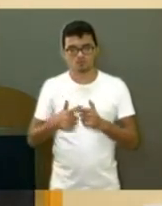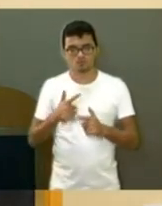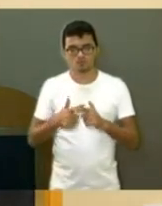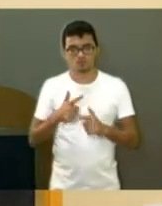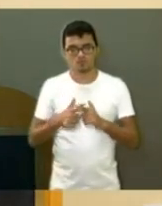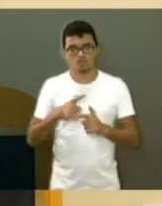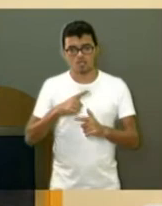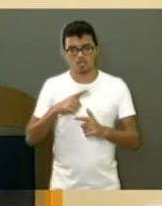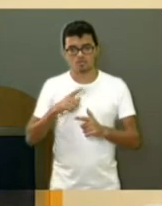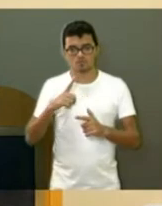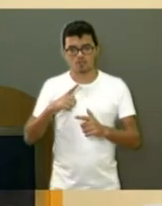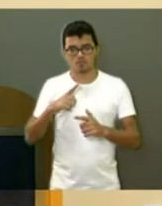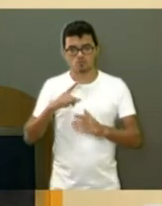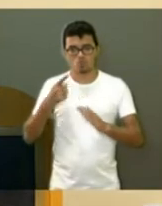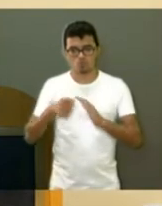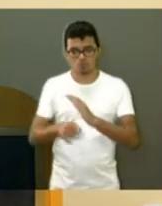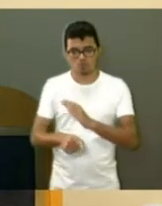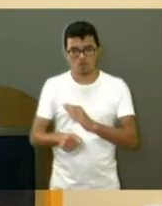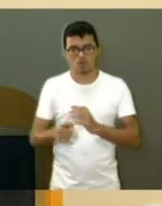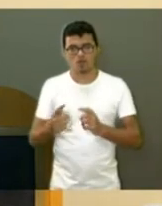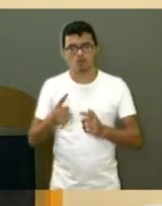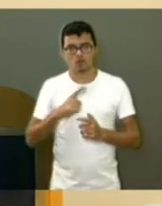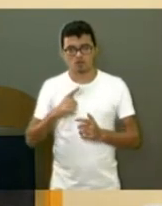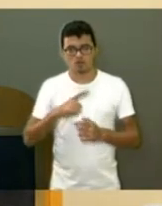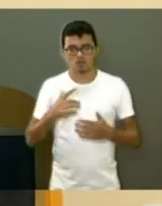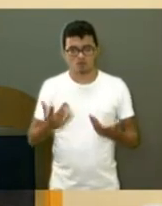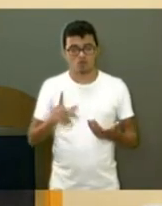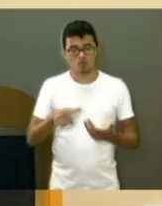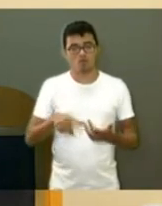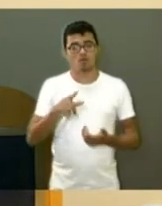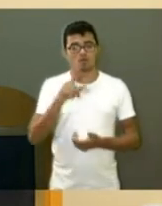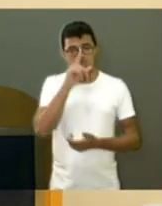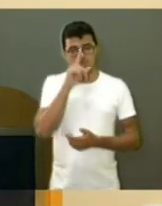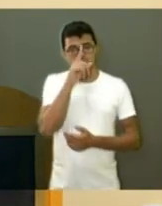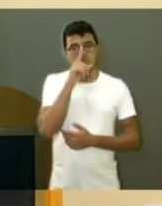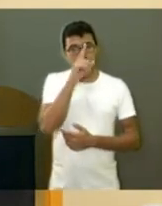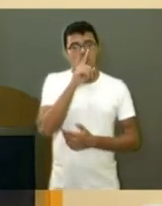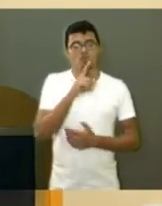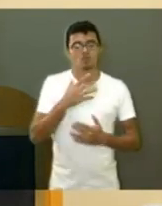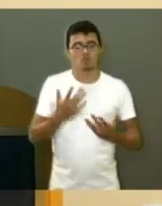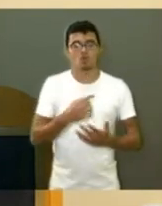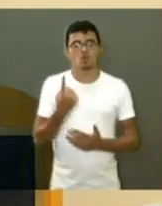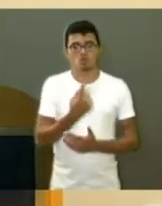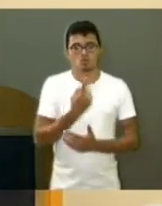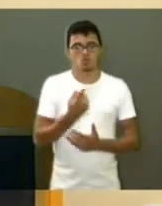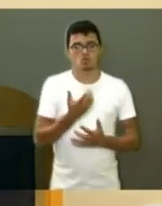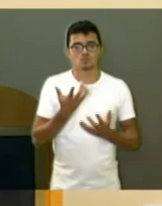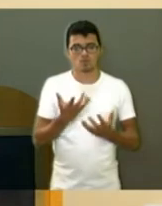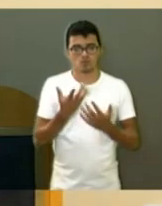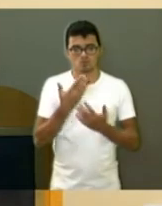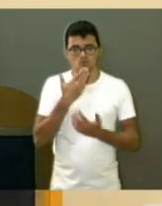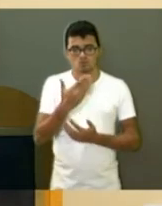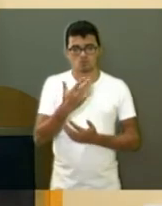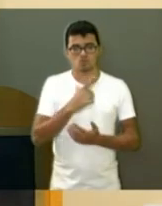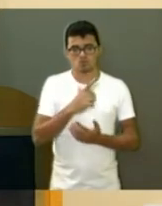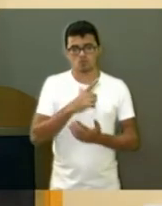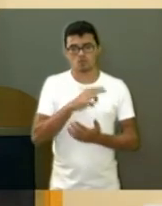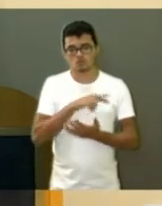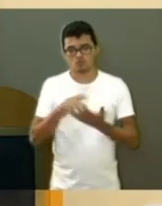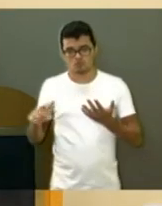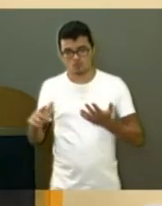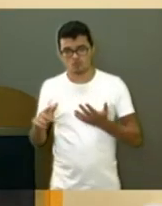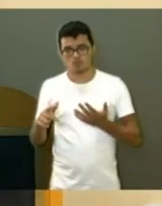contorno, apesar de, com toda a segurança, é um problema sério. Então, nós queremos que essas providências são